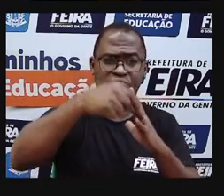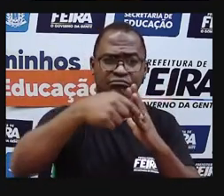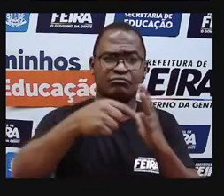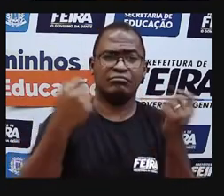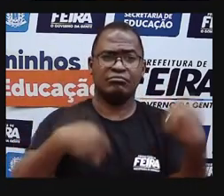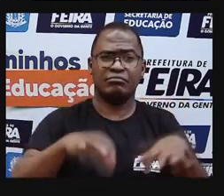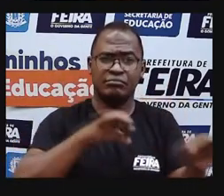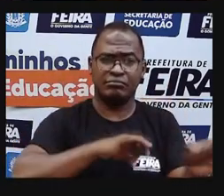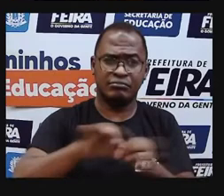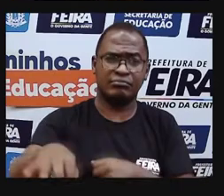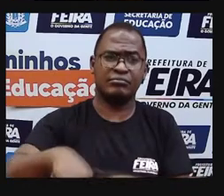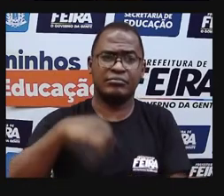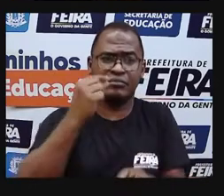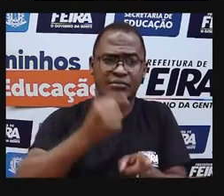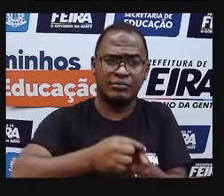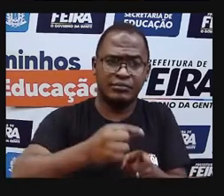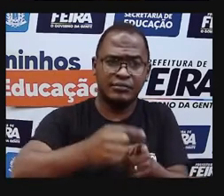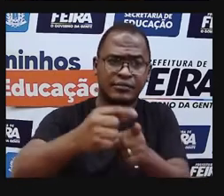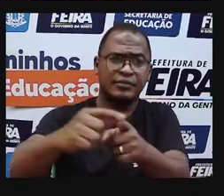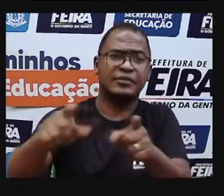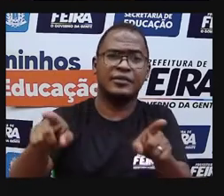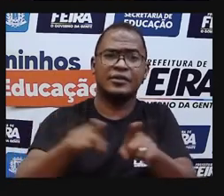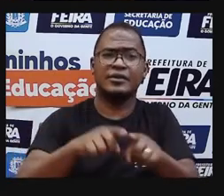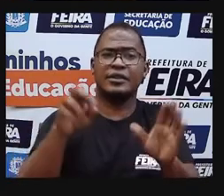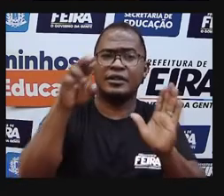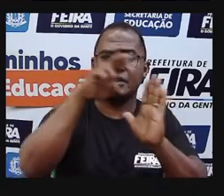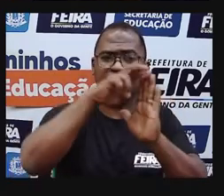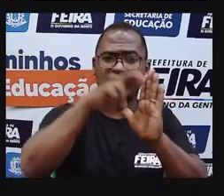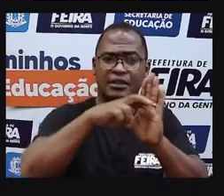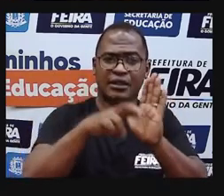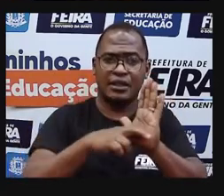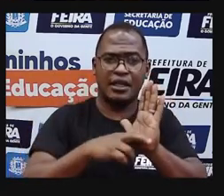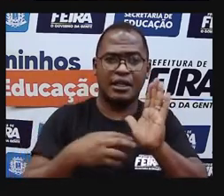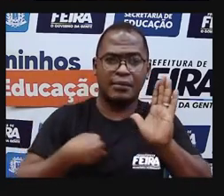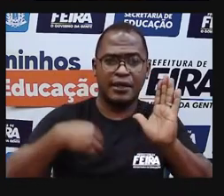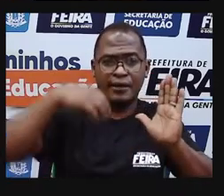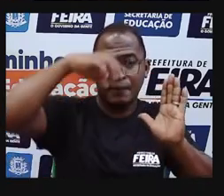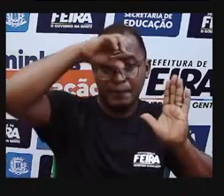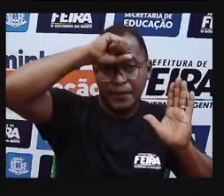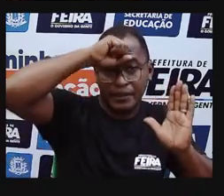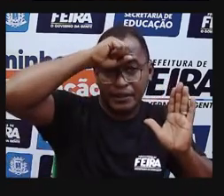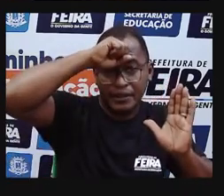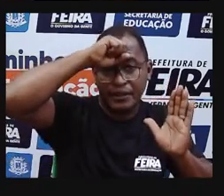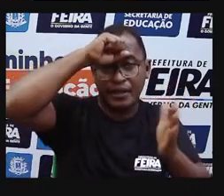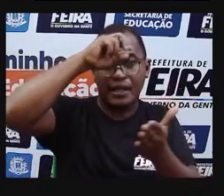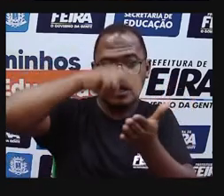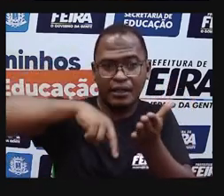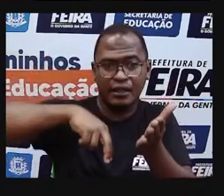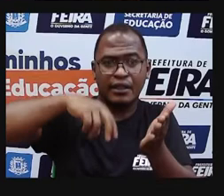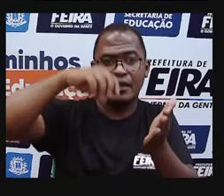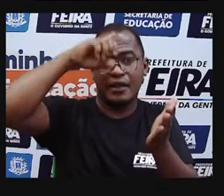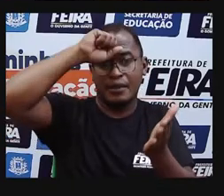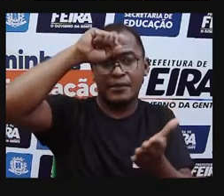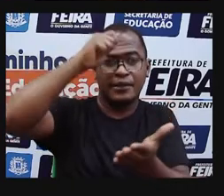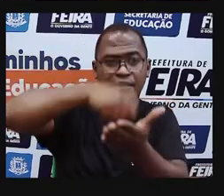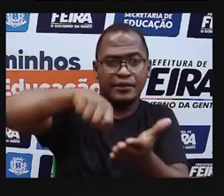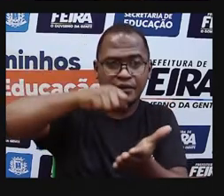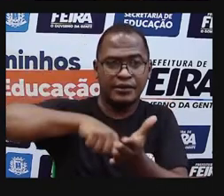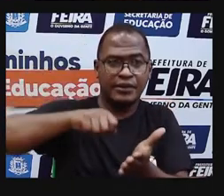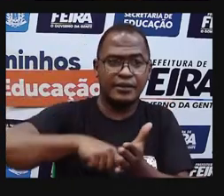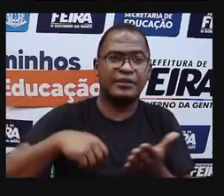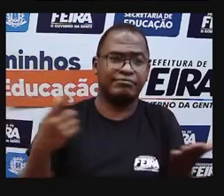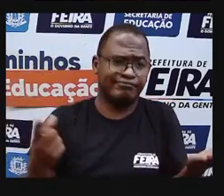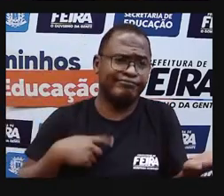escrever, nessa construção onde nós temos letras que são consoantes, letras que são